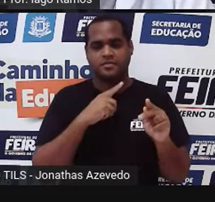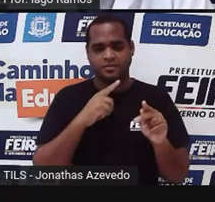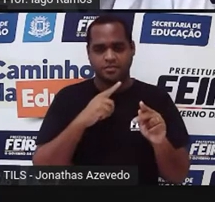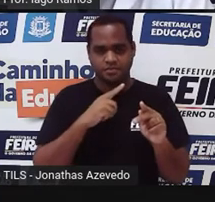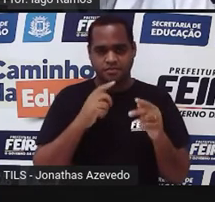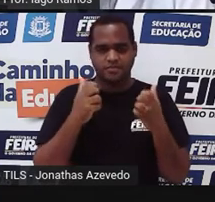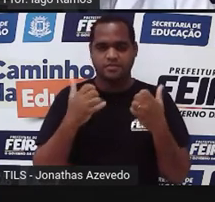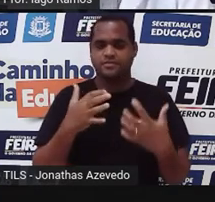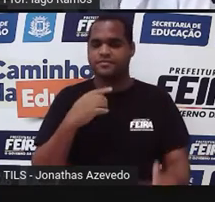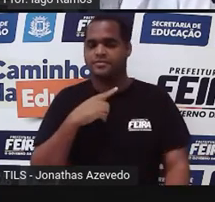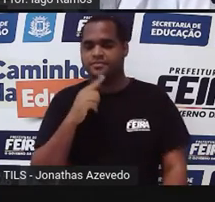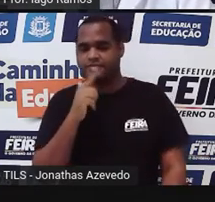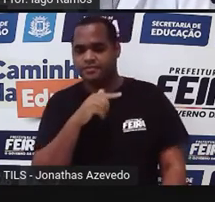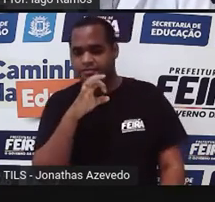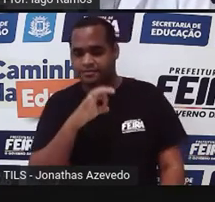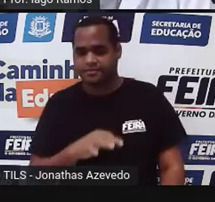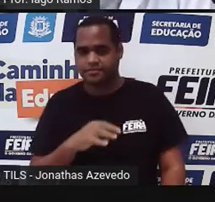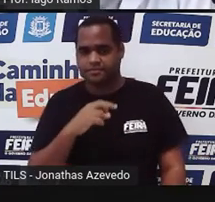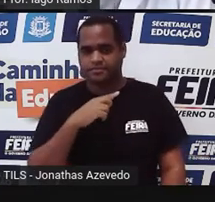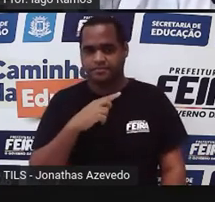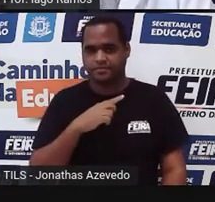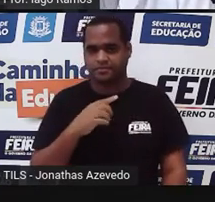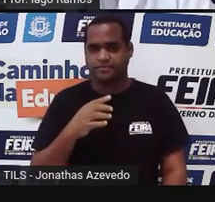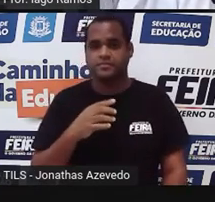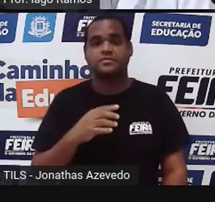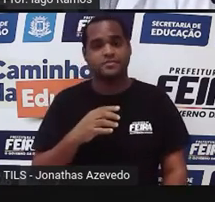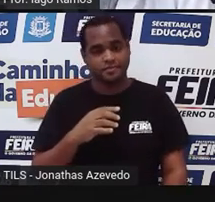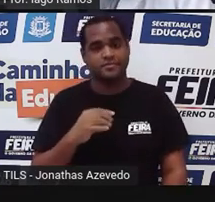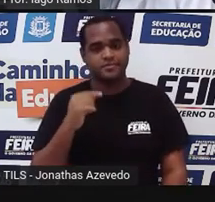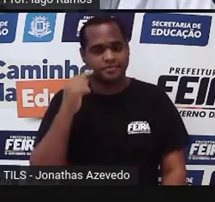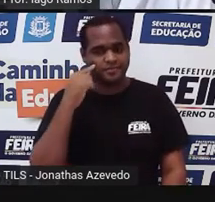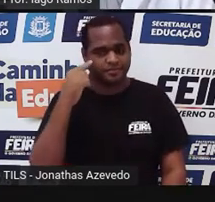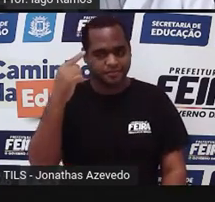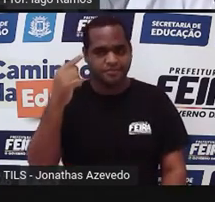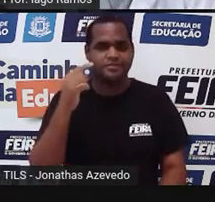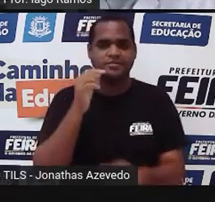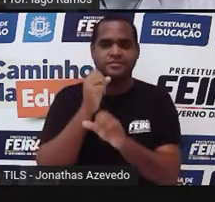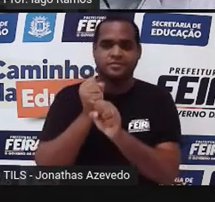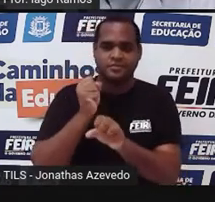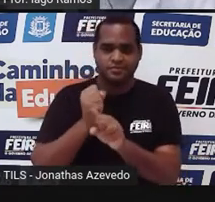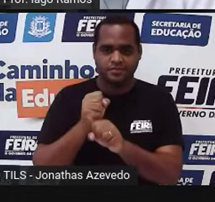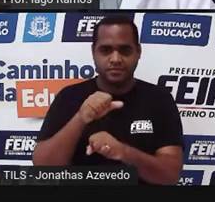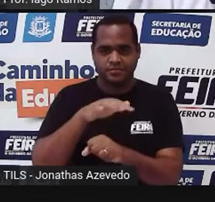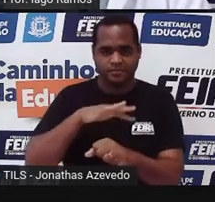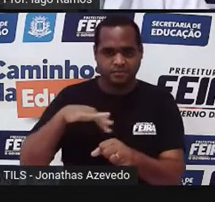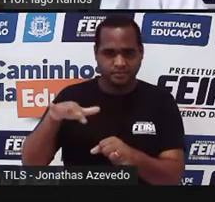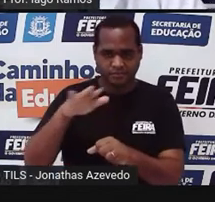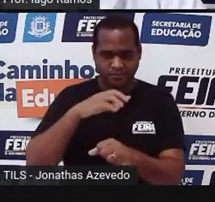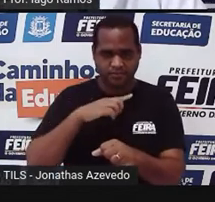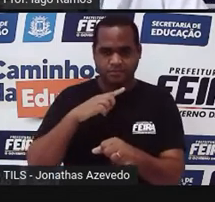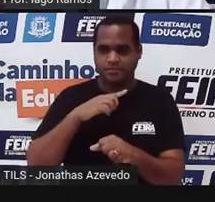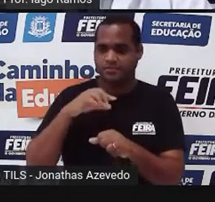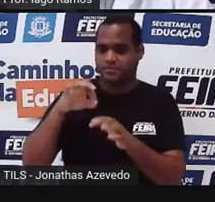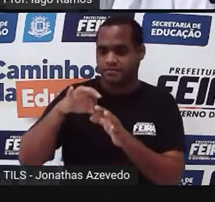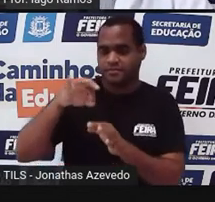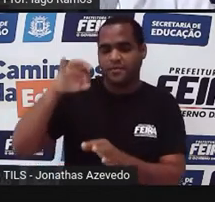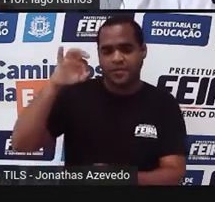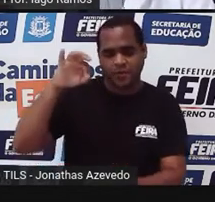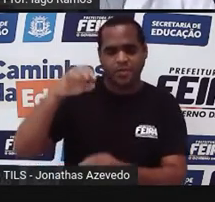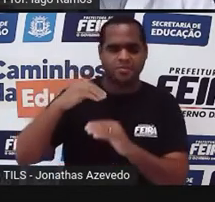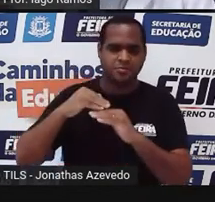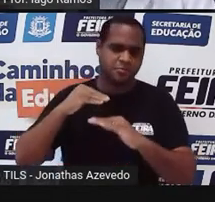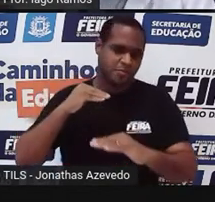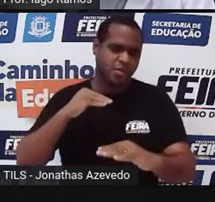correta, né? Diz assim, o produto da medida do comprimento pela medida da altura